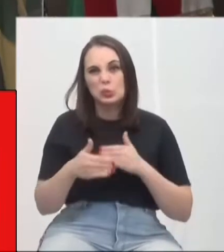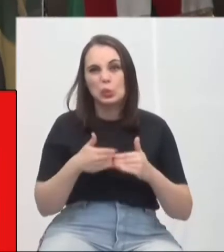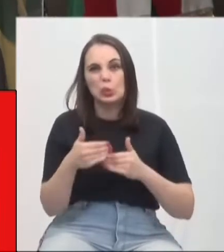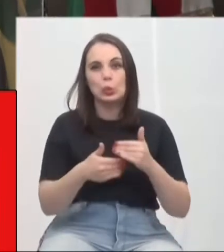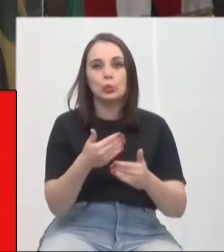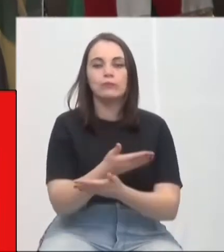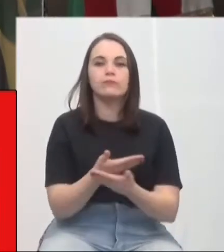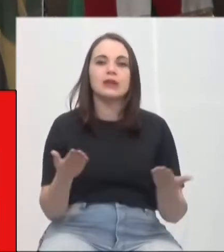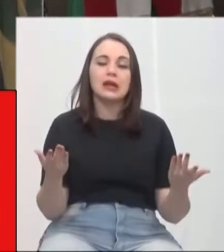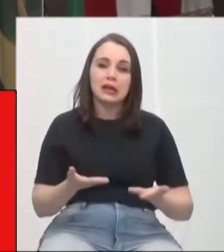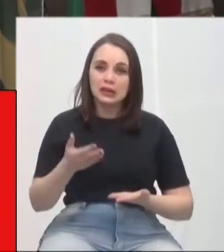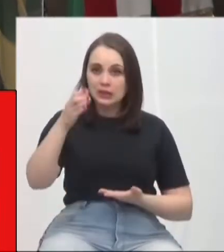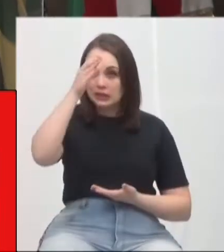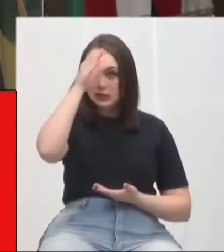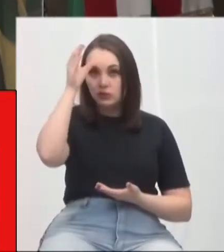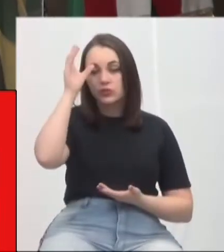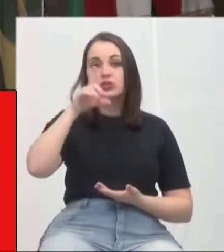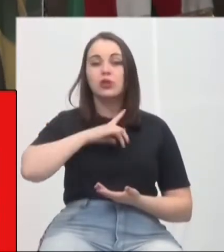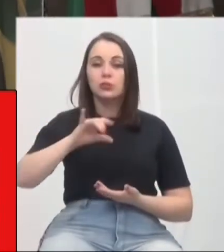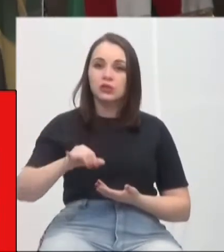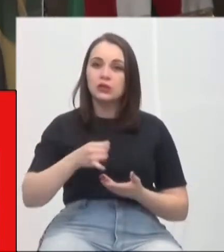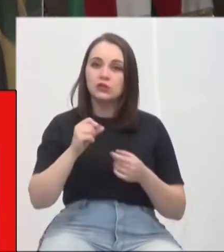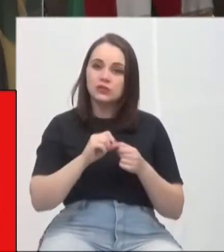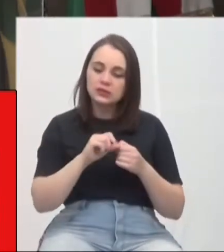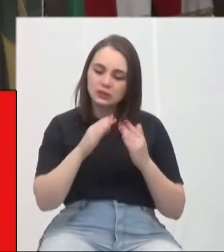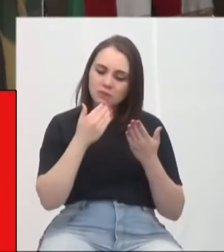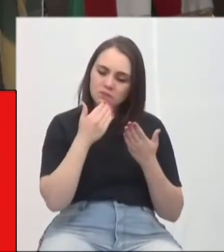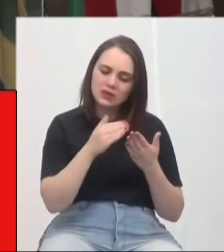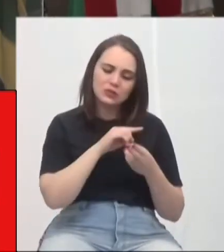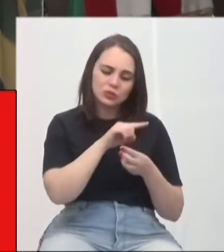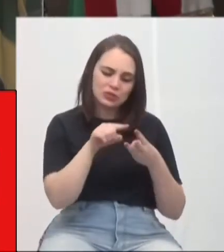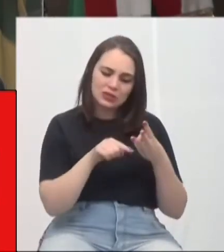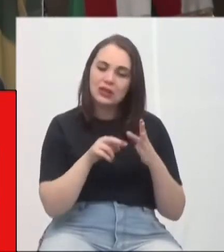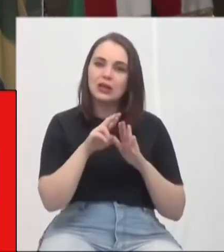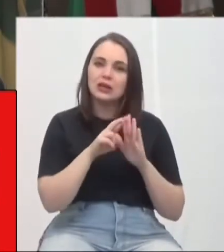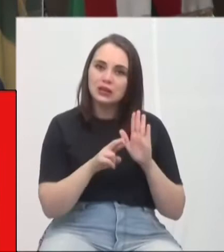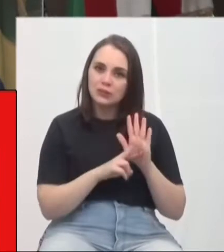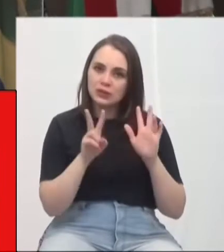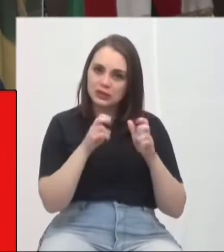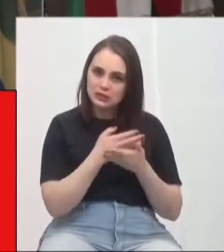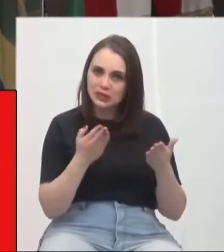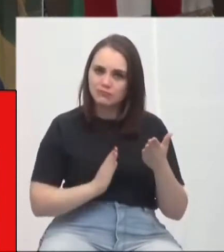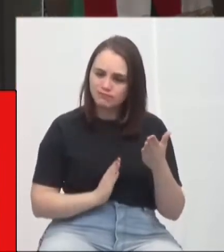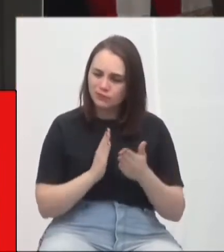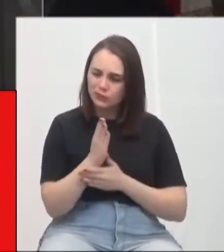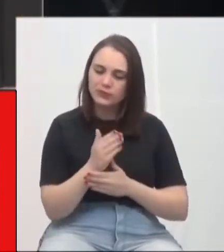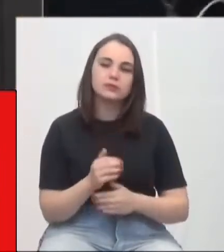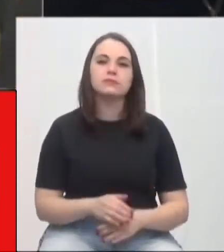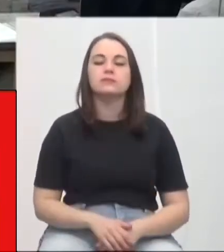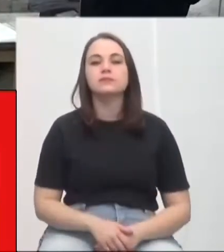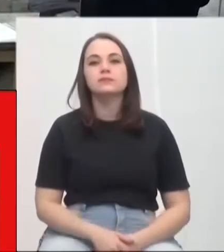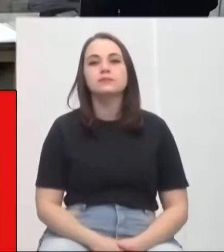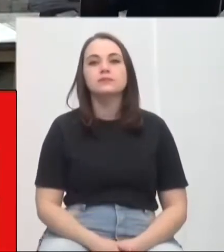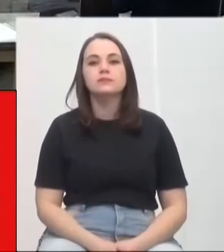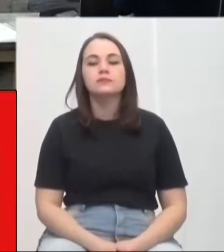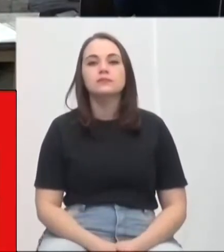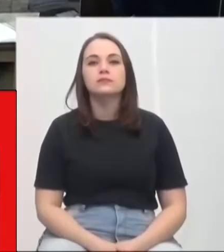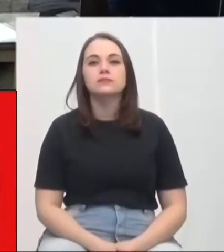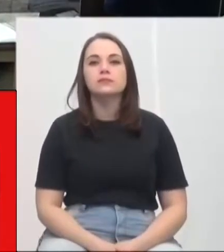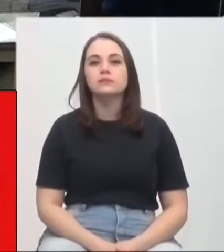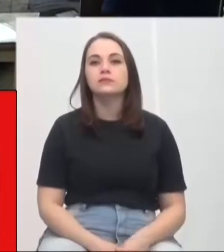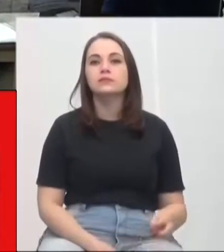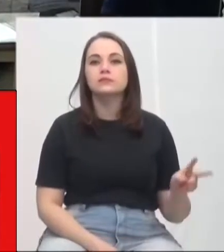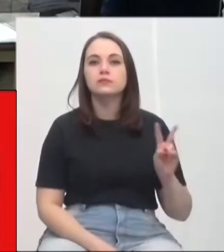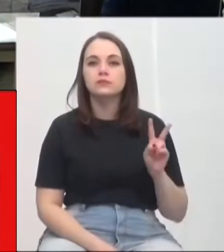a gente tem a oportunidade de efetivar, então peço a aprovação desses três requerimentos que tratam desse assunto. Muito obrigada. Com a palavra,